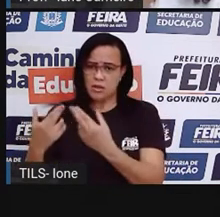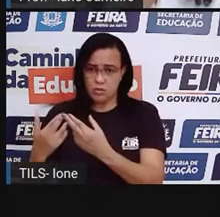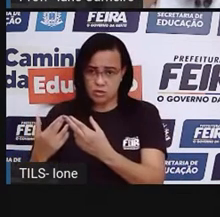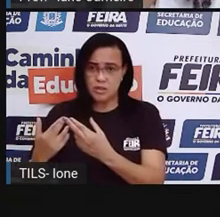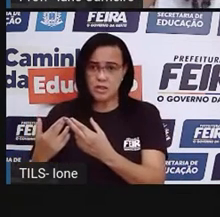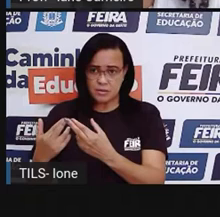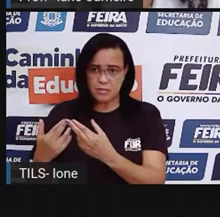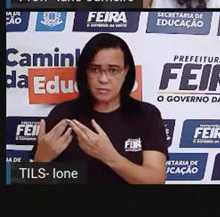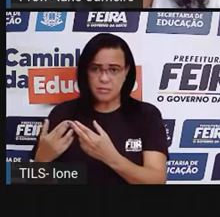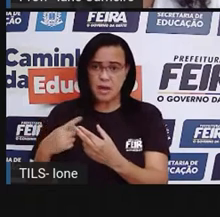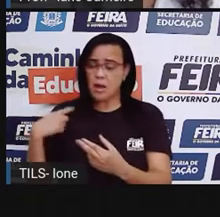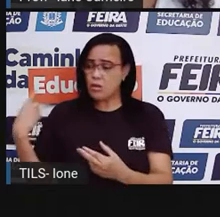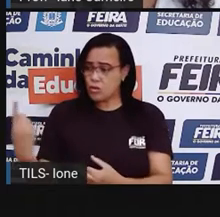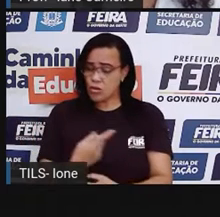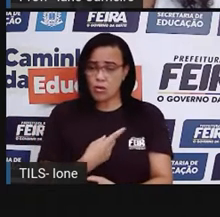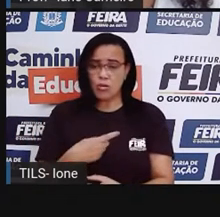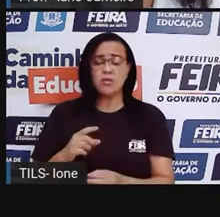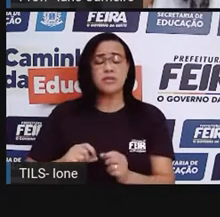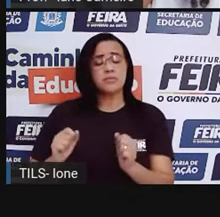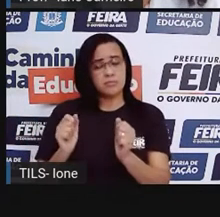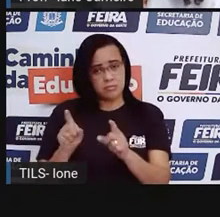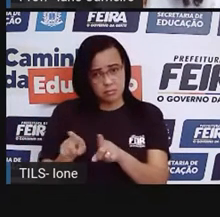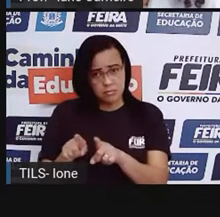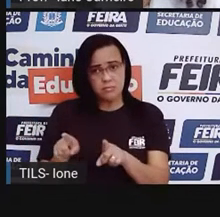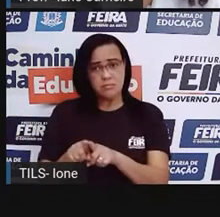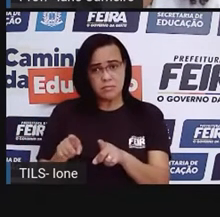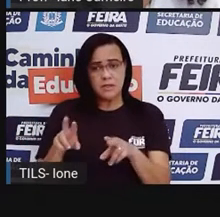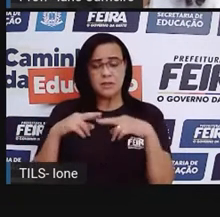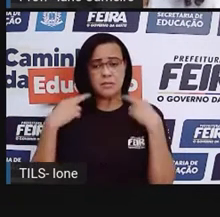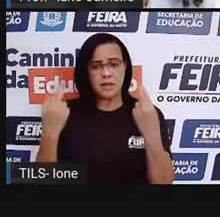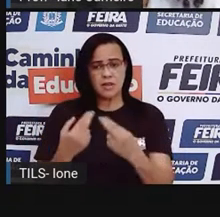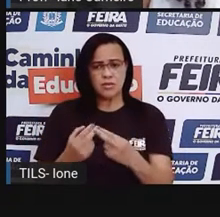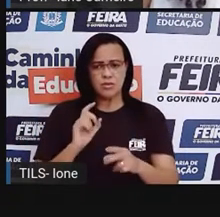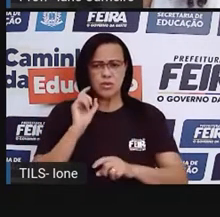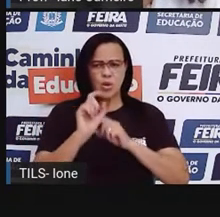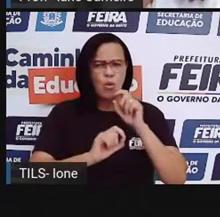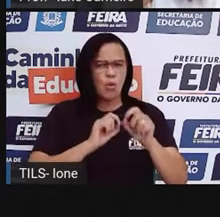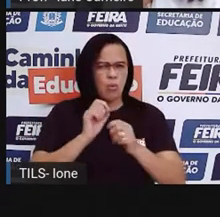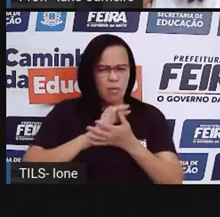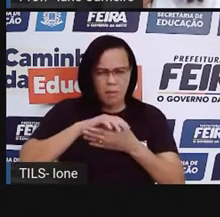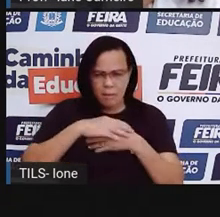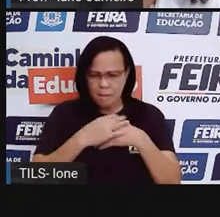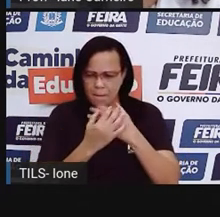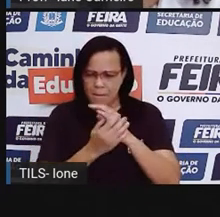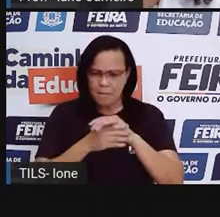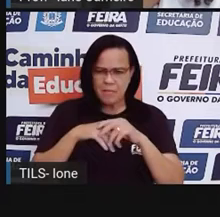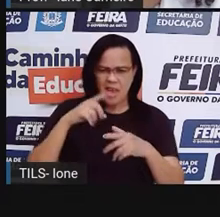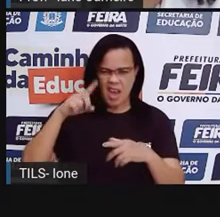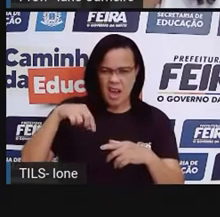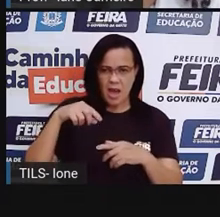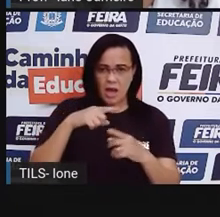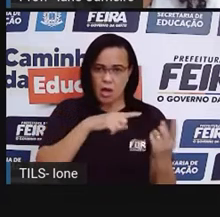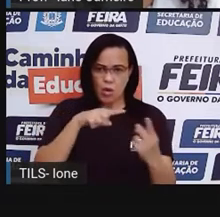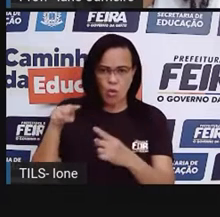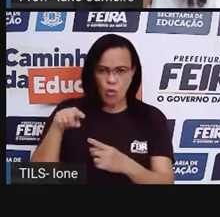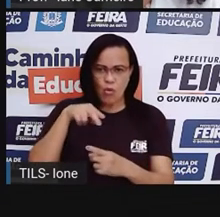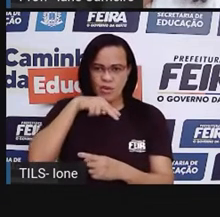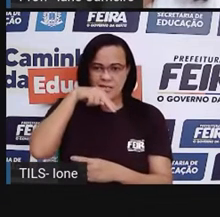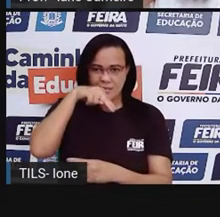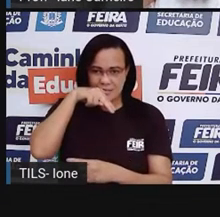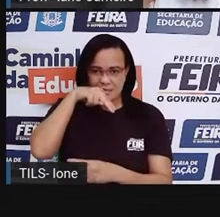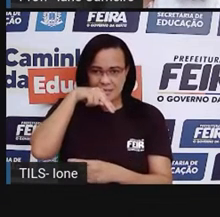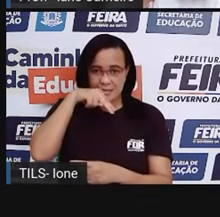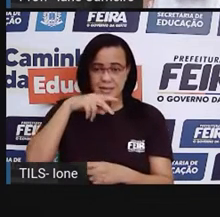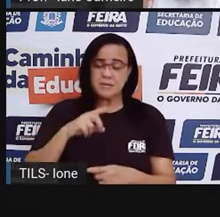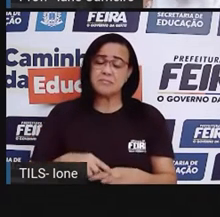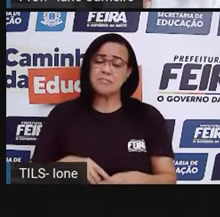A nós também. Será algum super plano contra a Mônica? Oi, turma.